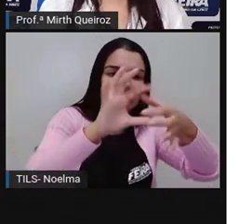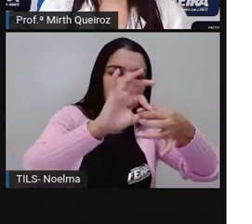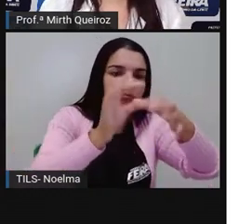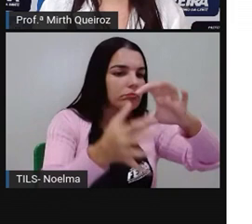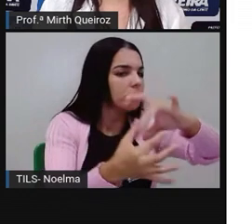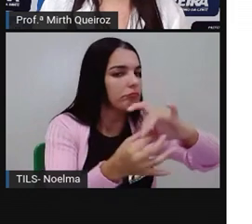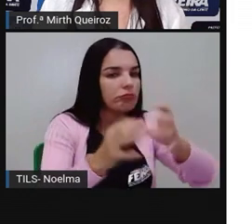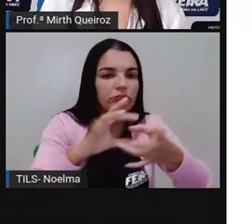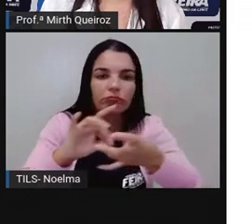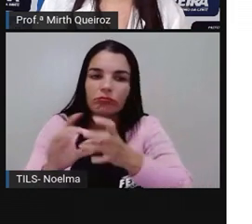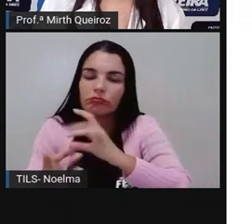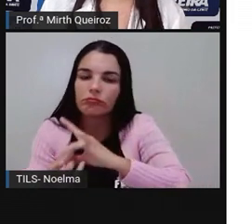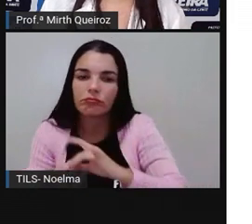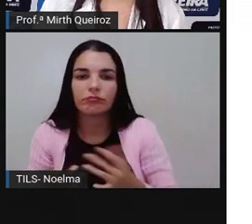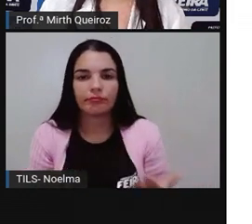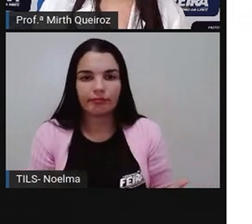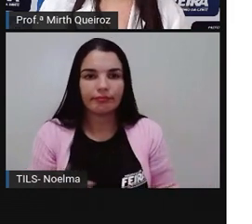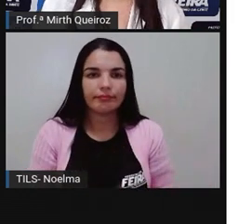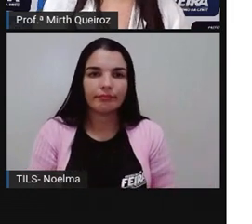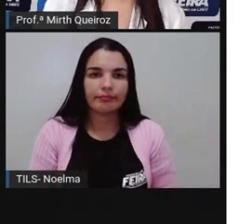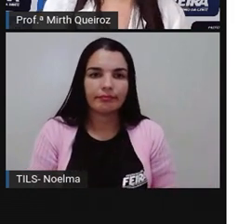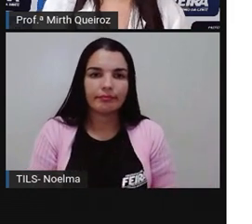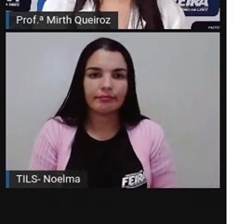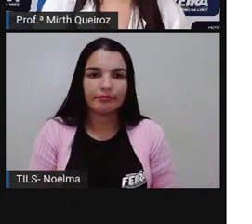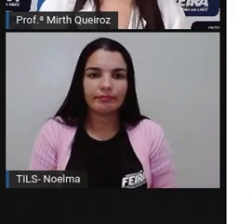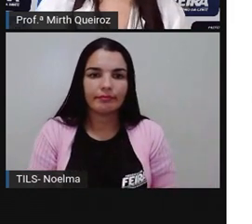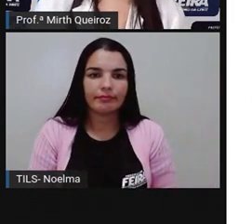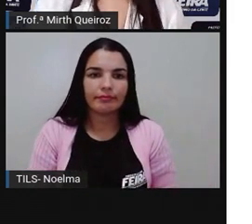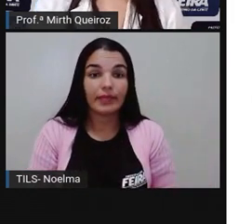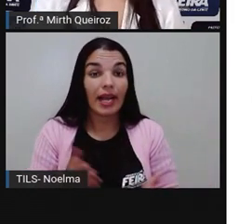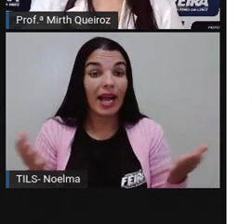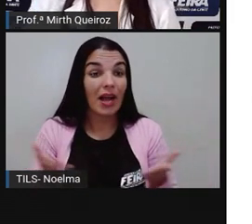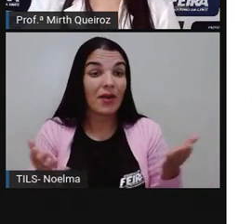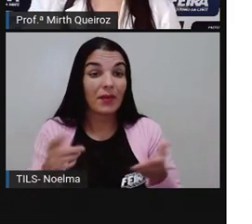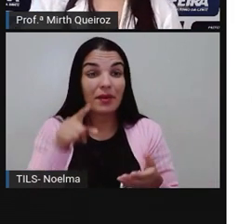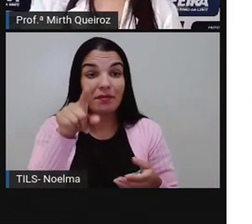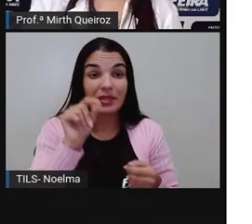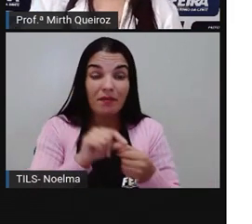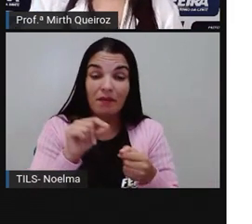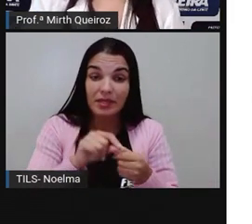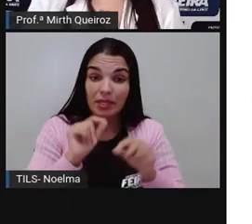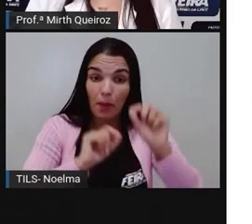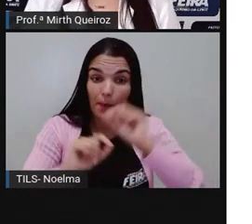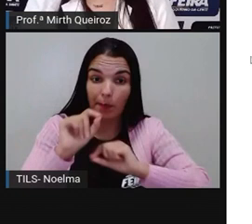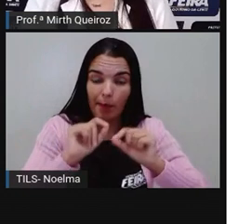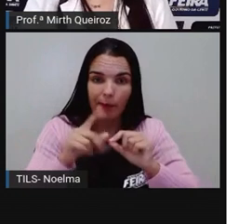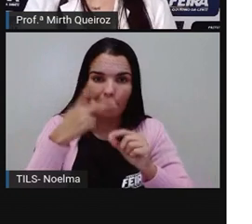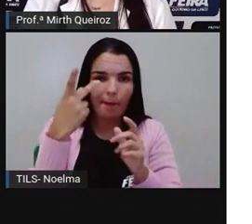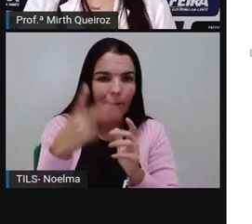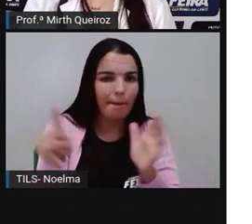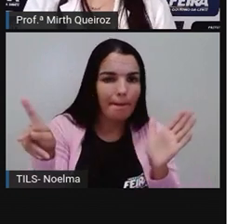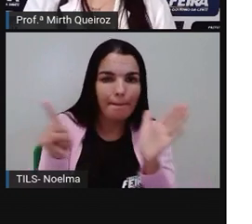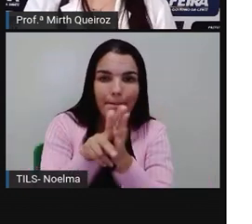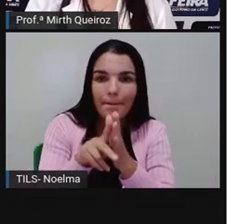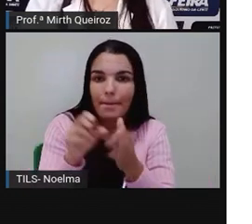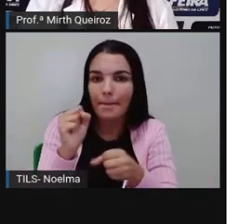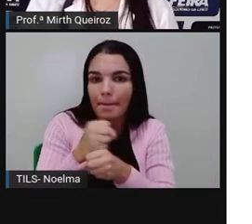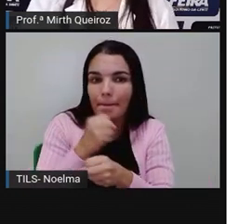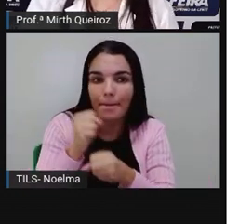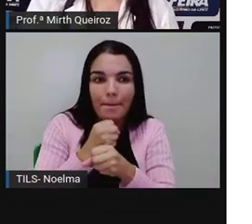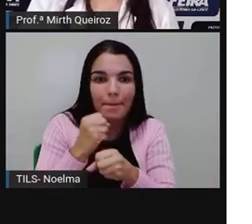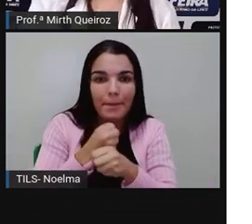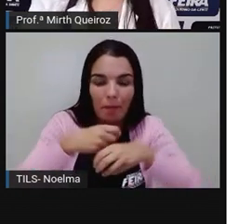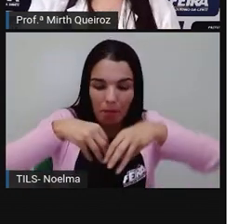se cruzando essas cadeias ali, certo? E o que vocês vão fazer? Você pode construir